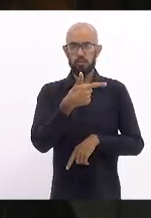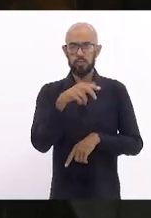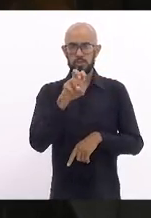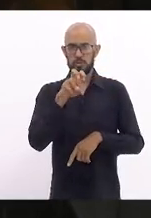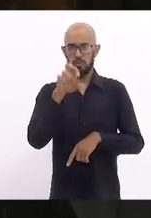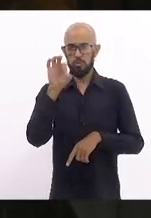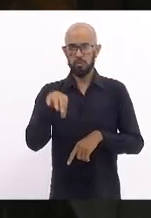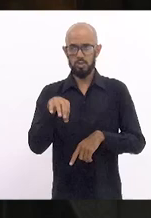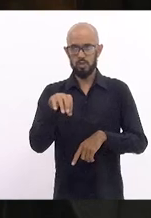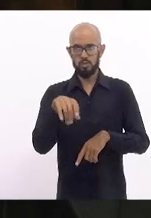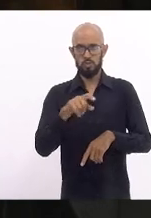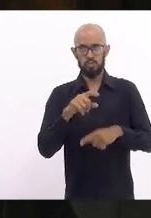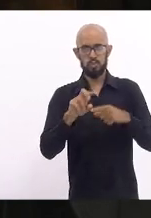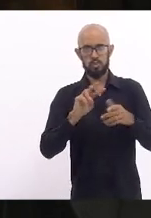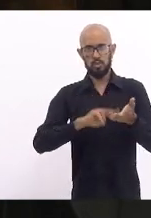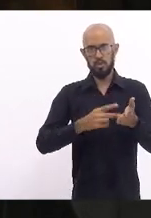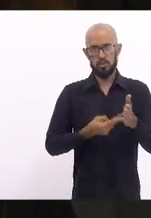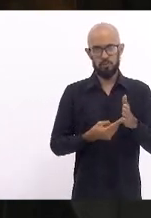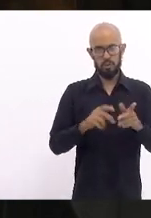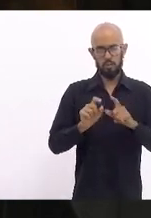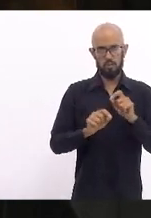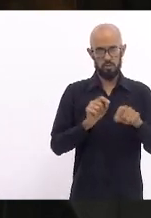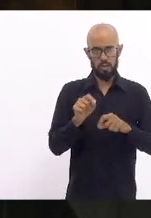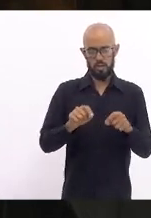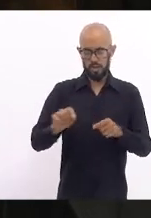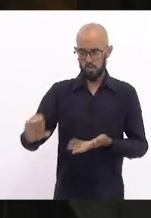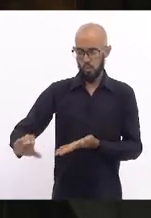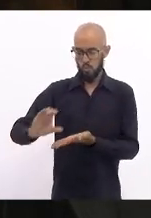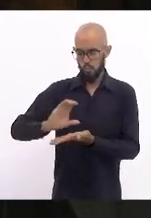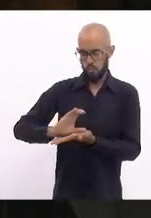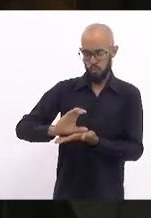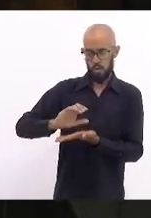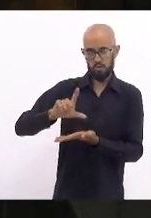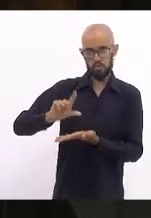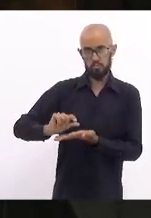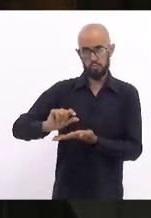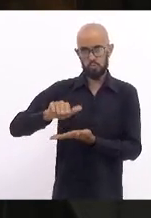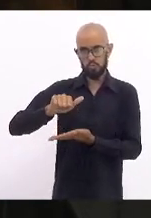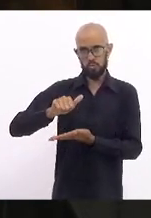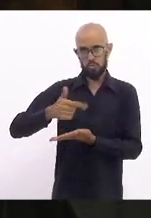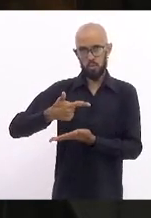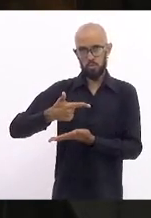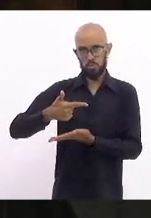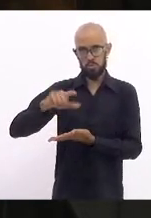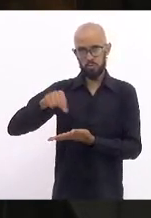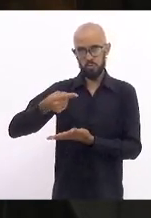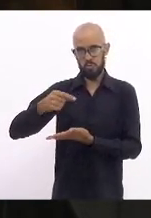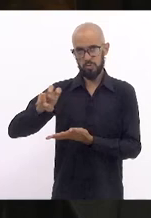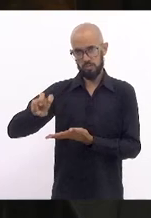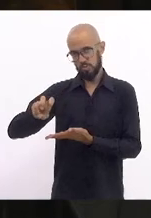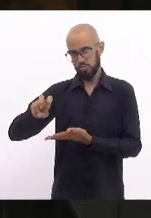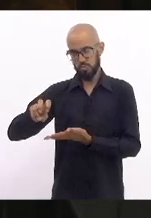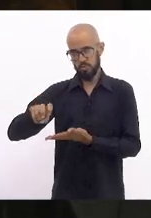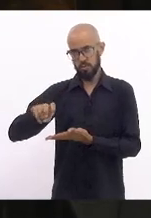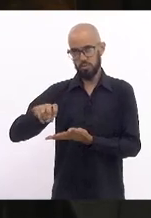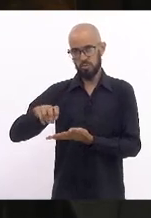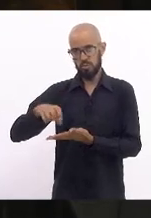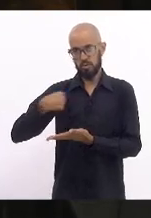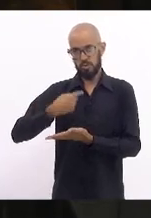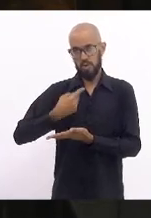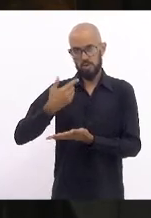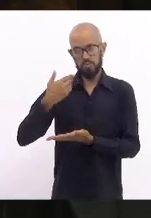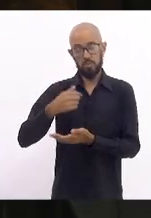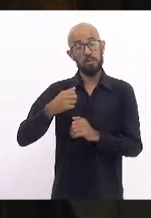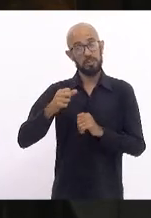receita cai R$ 12,5 mil. Se cair R 12,5 mil, a gente perde aproximadamente R